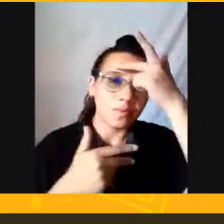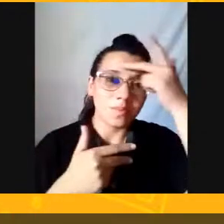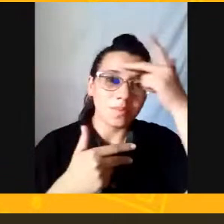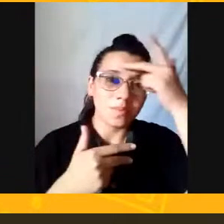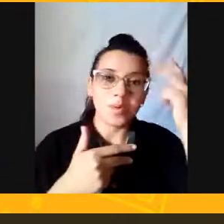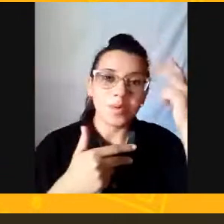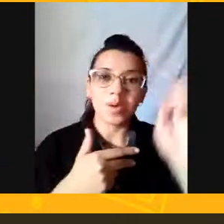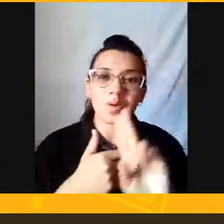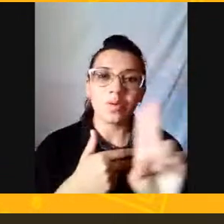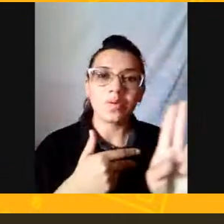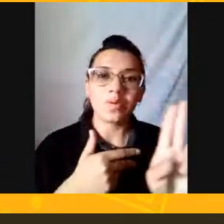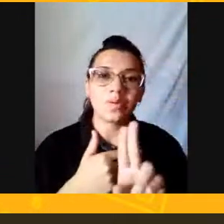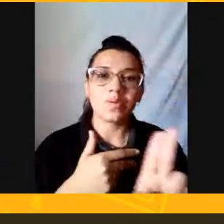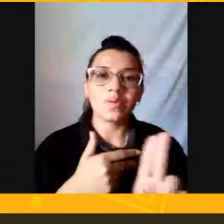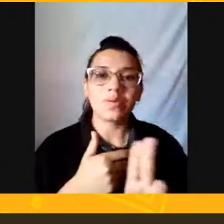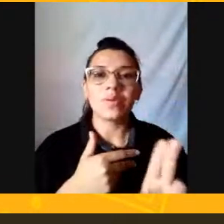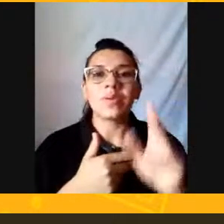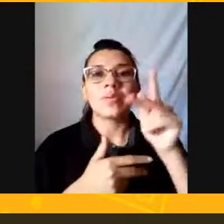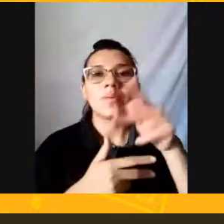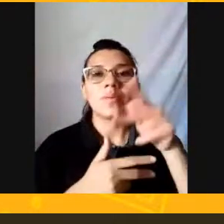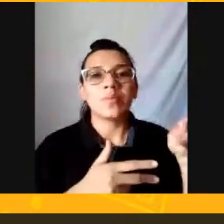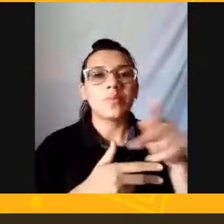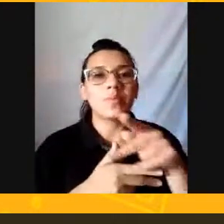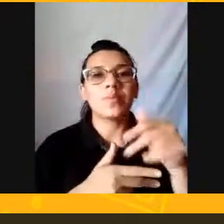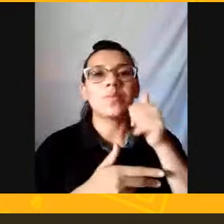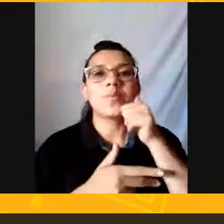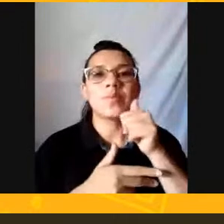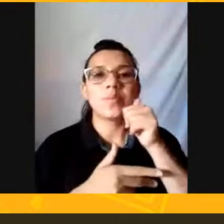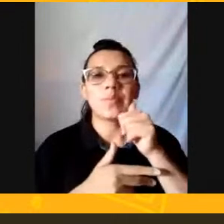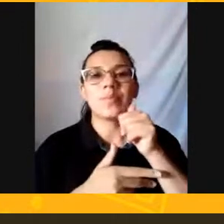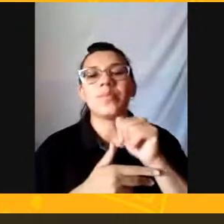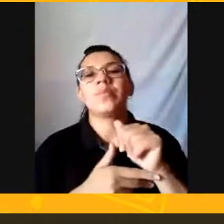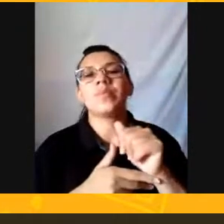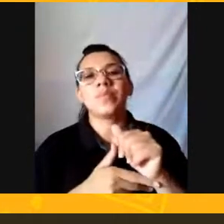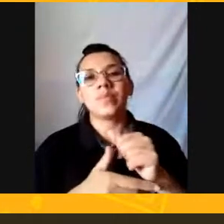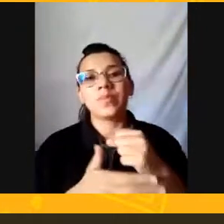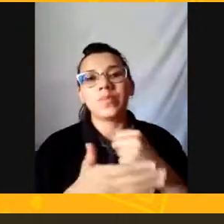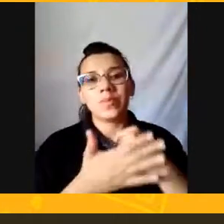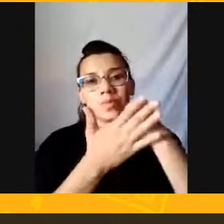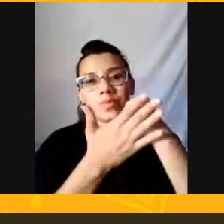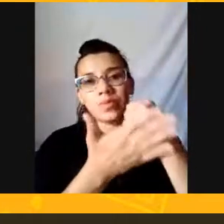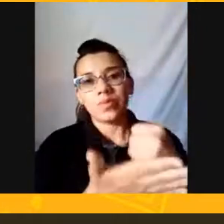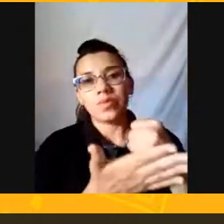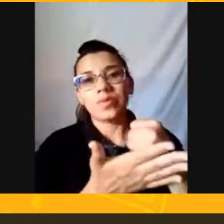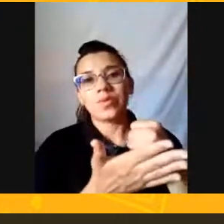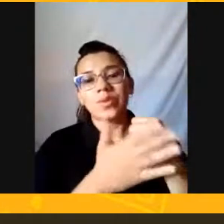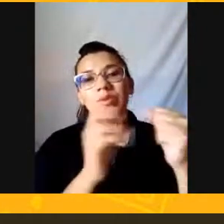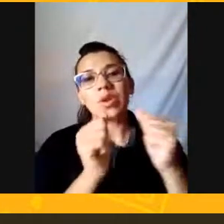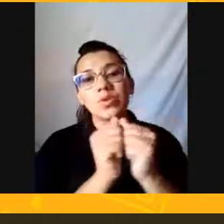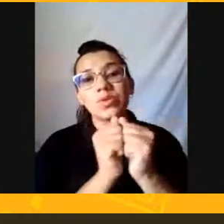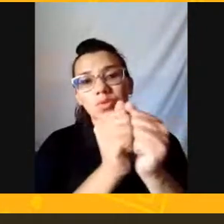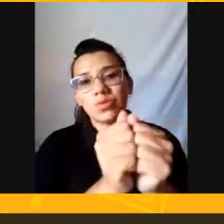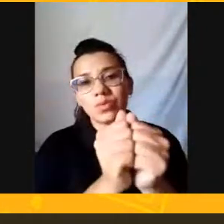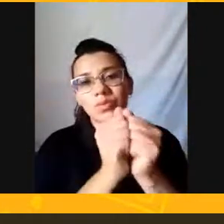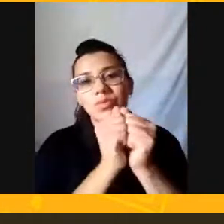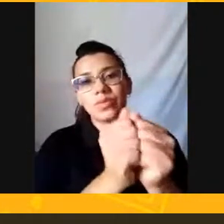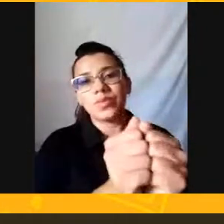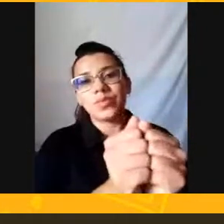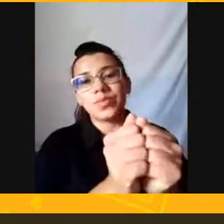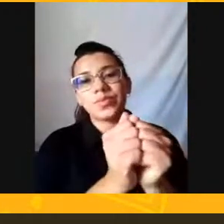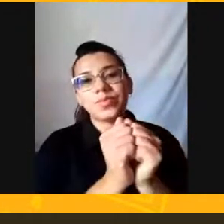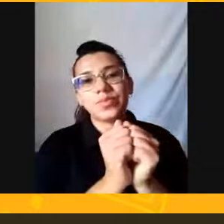gente Professora Shirley Também Sempre acompanhando Dando a força Pra gente A professora